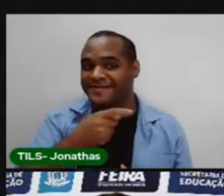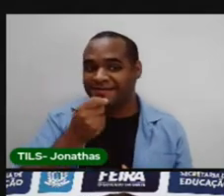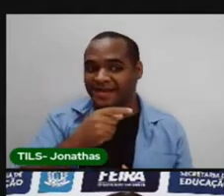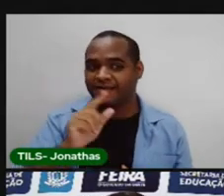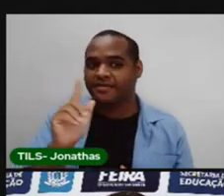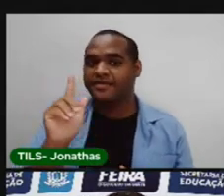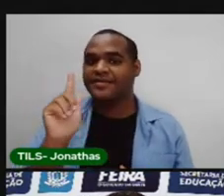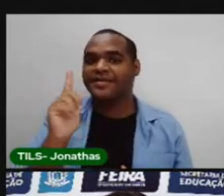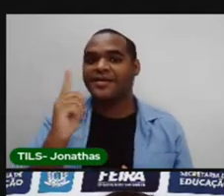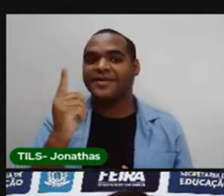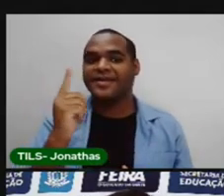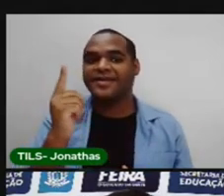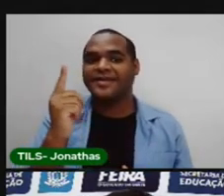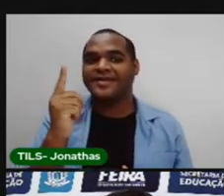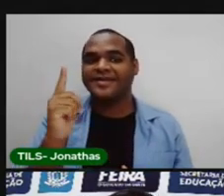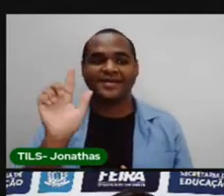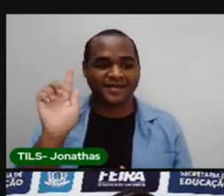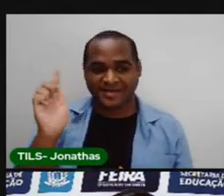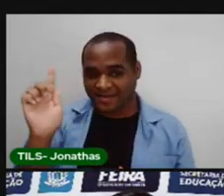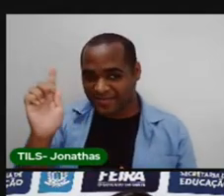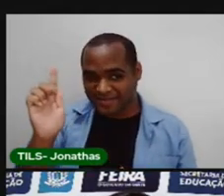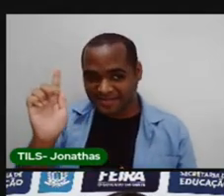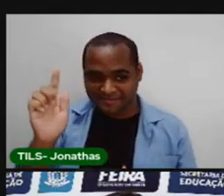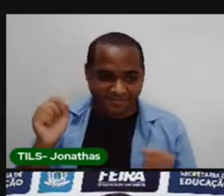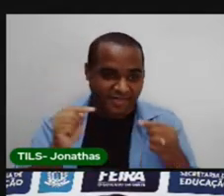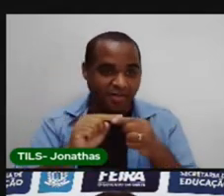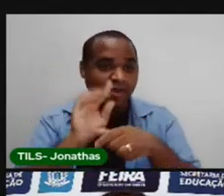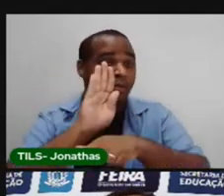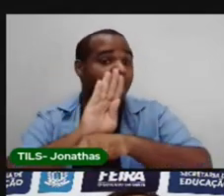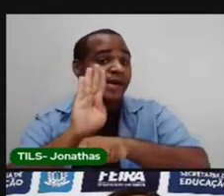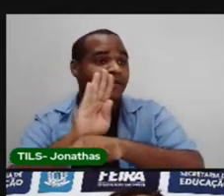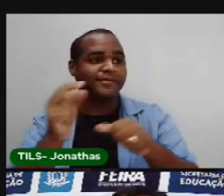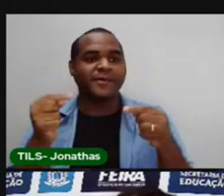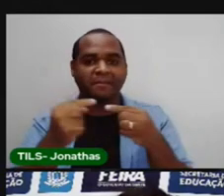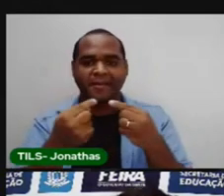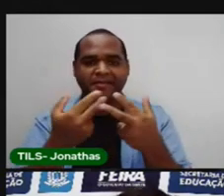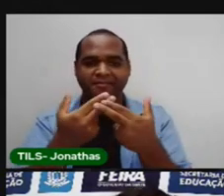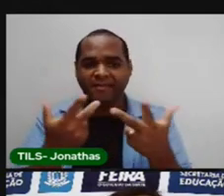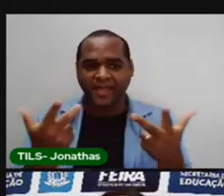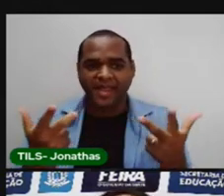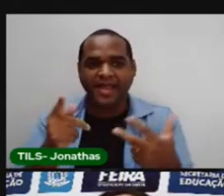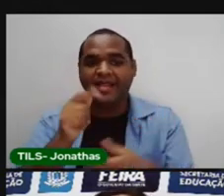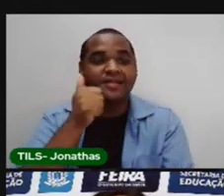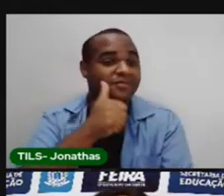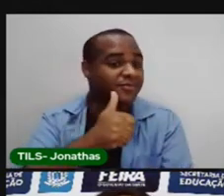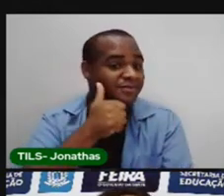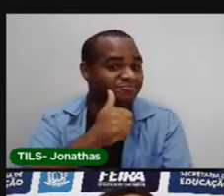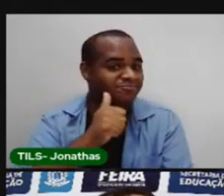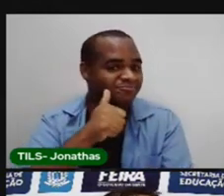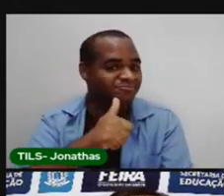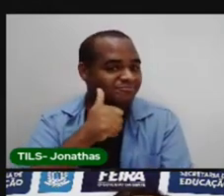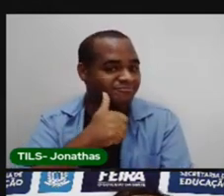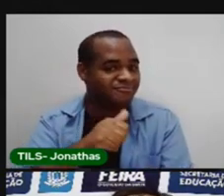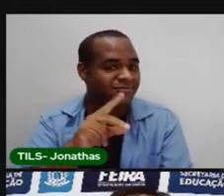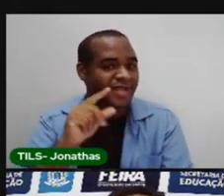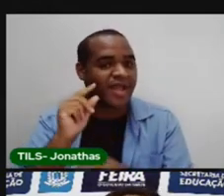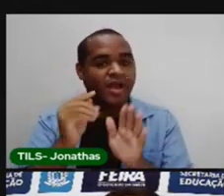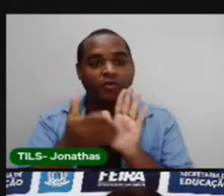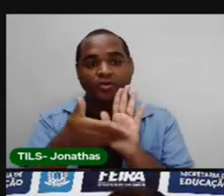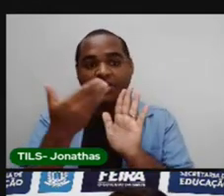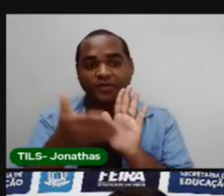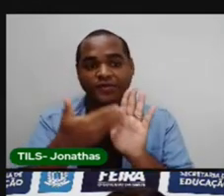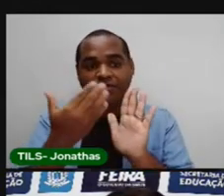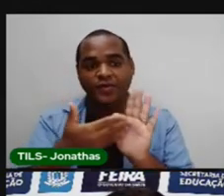bairro Gabriela. O bairro Gabriela tem esse nome porque Gabriela é o nome de um livro